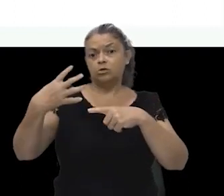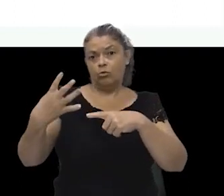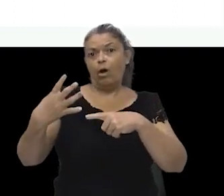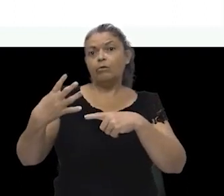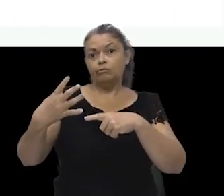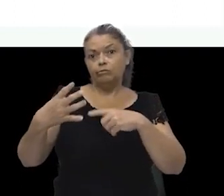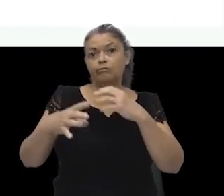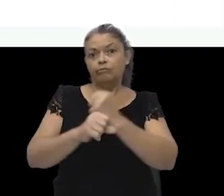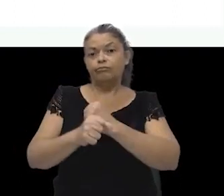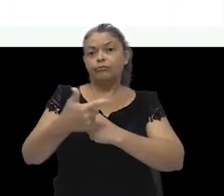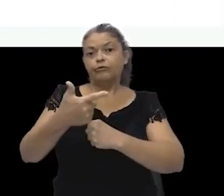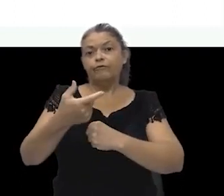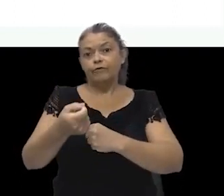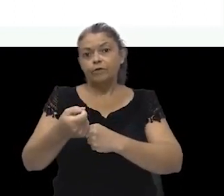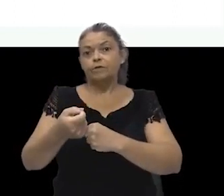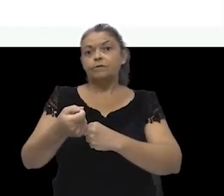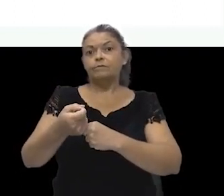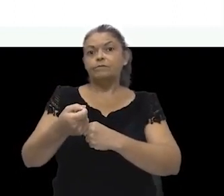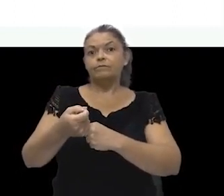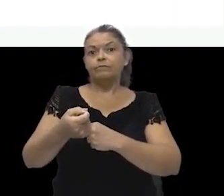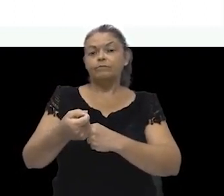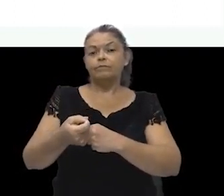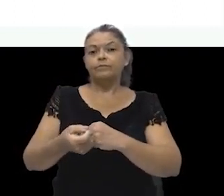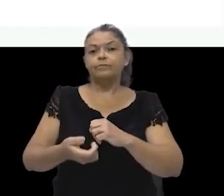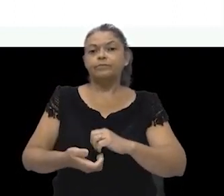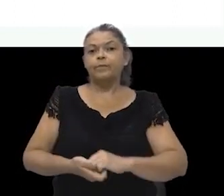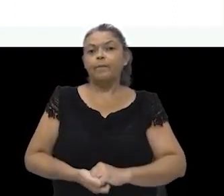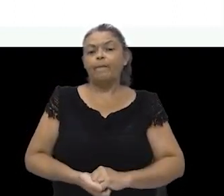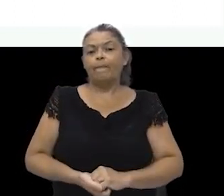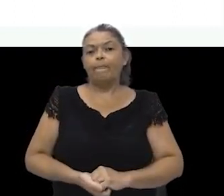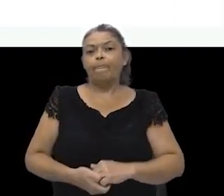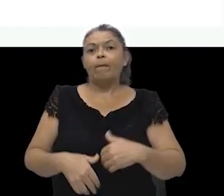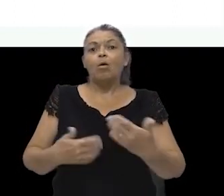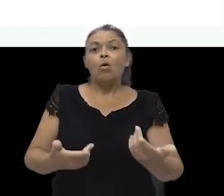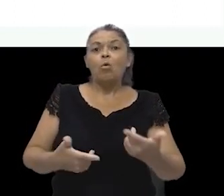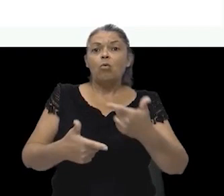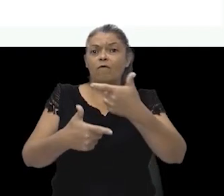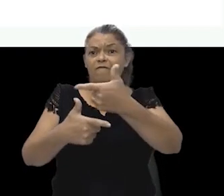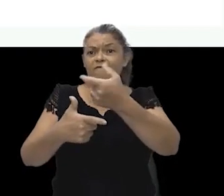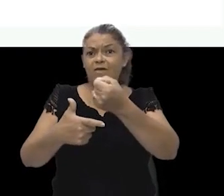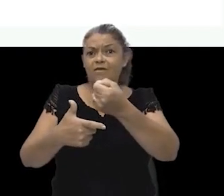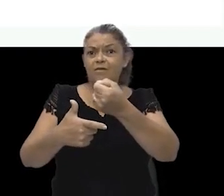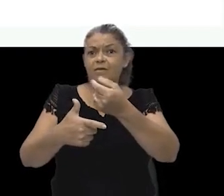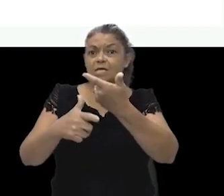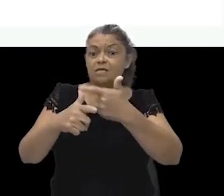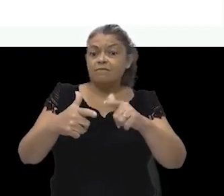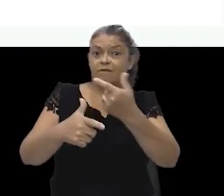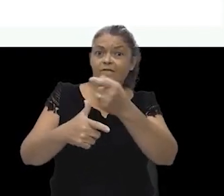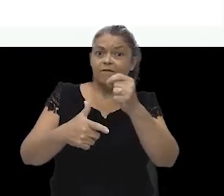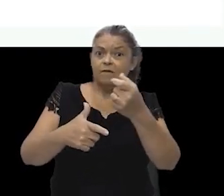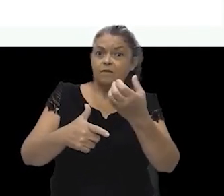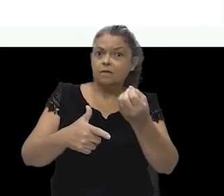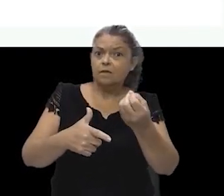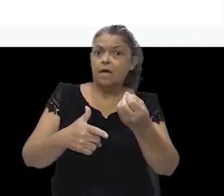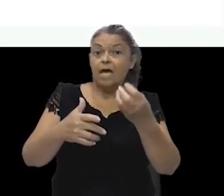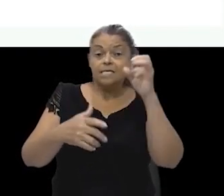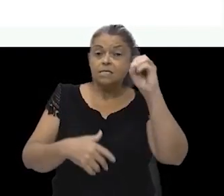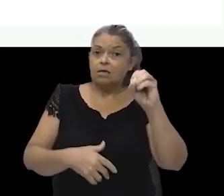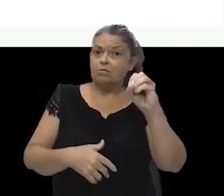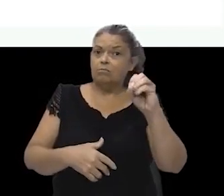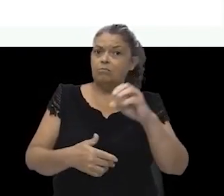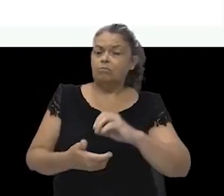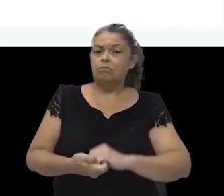20. 20 para 20, 0. Ou seja, 25 centésimos